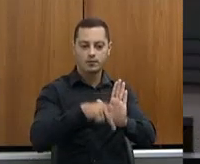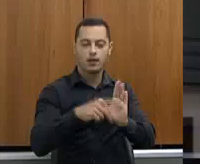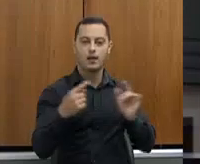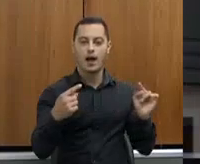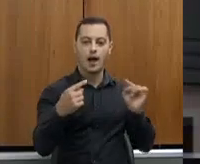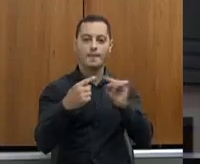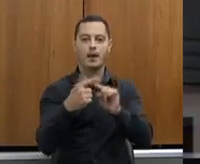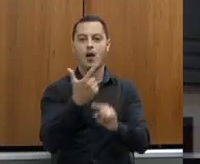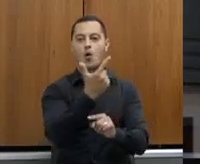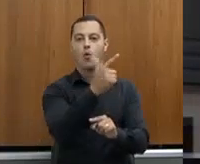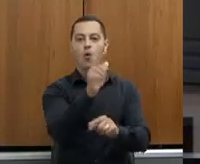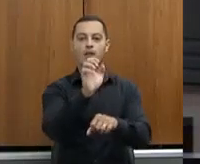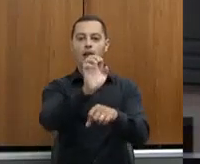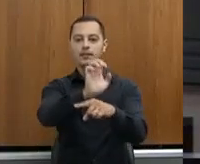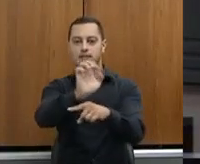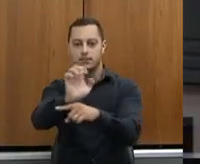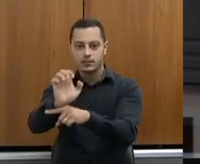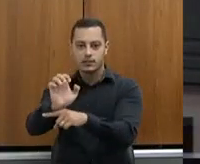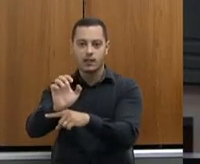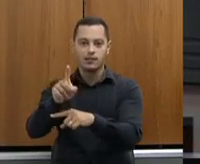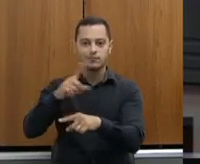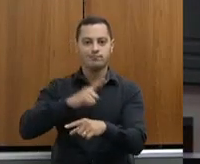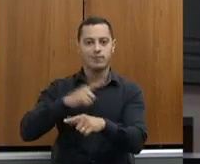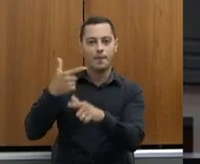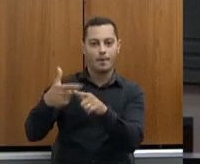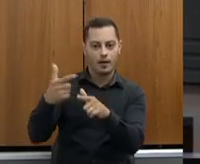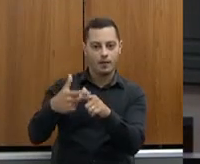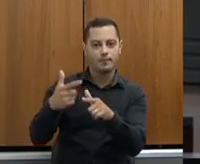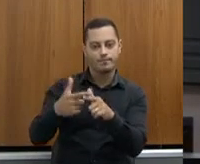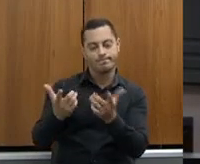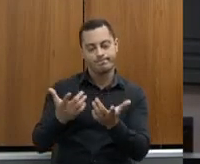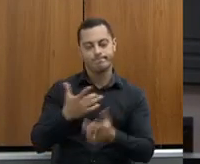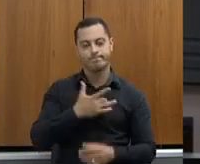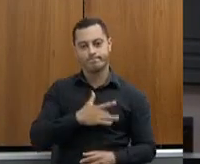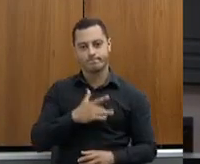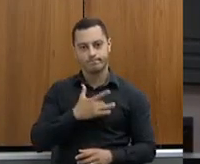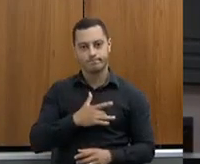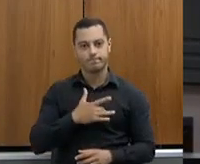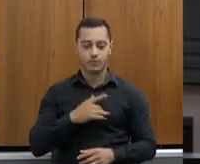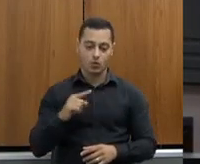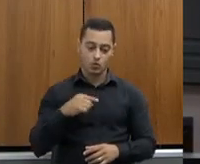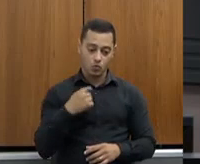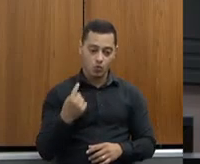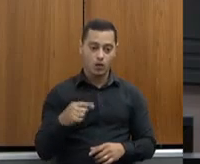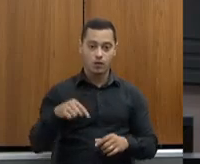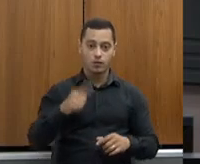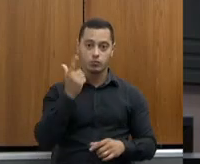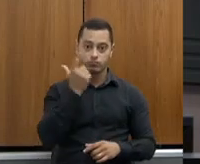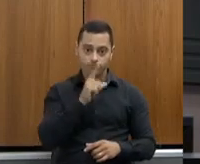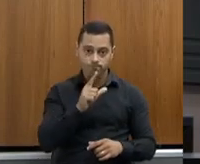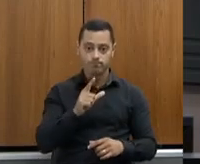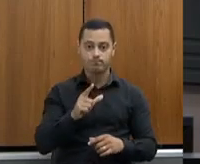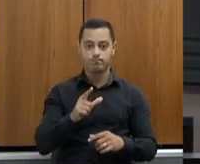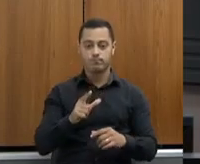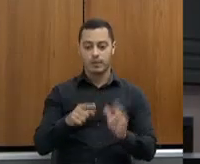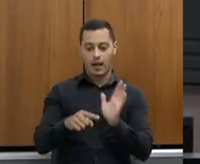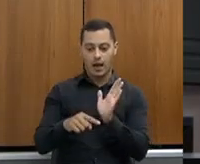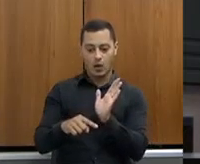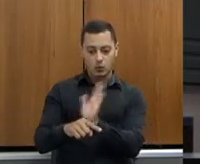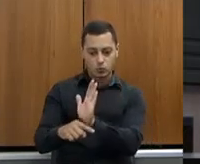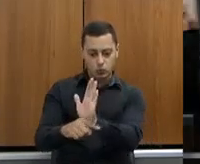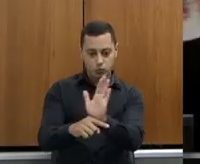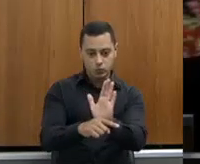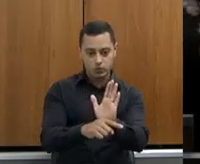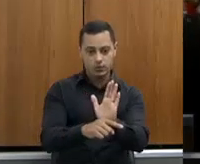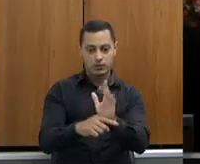estados que estão com a situação da extensão caótica, que é uma pena. E nós aqui, fazendo escola, enfrentando esses desafios, eu fico